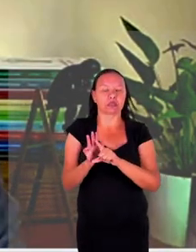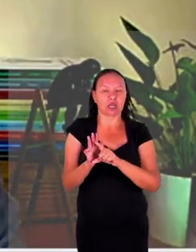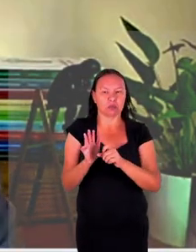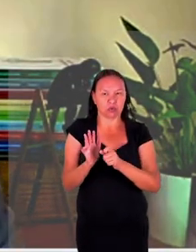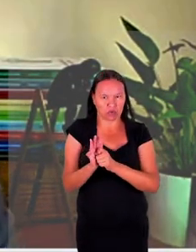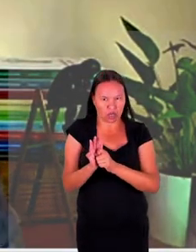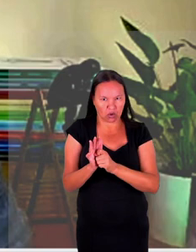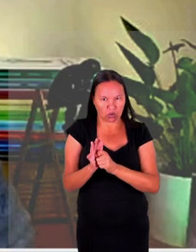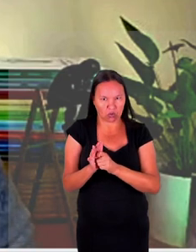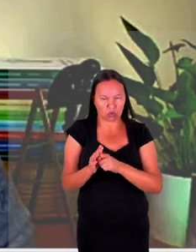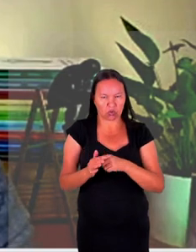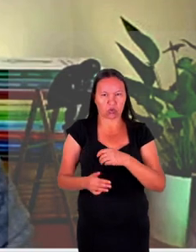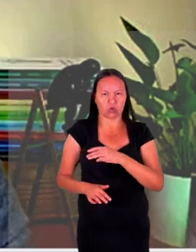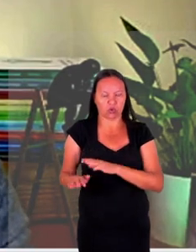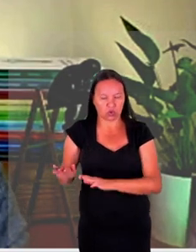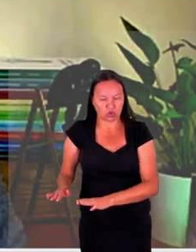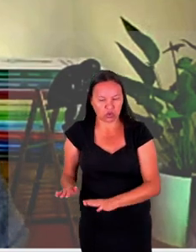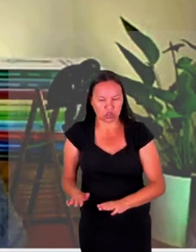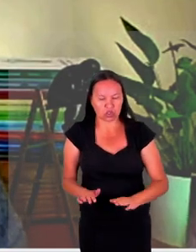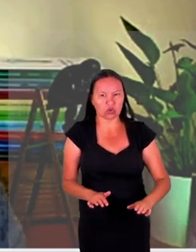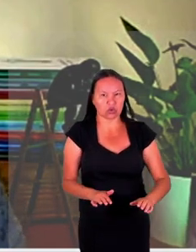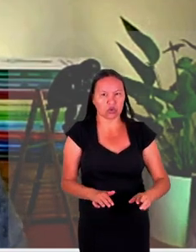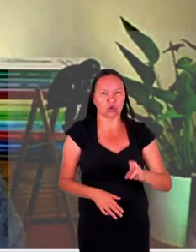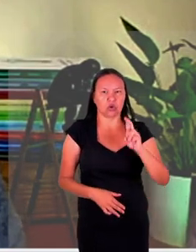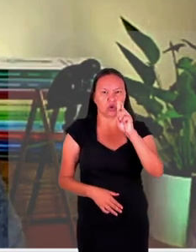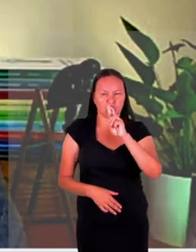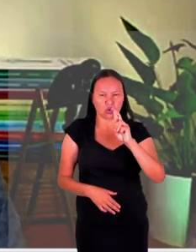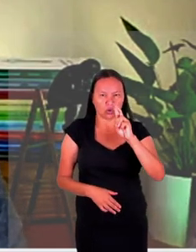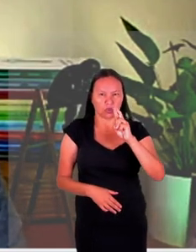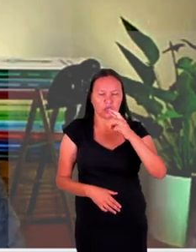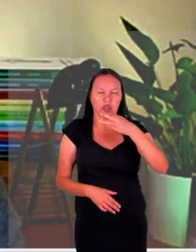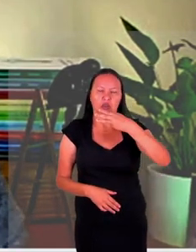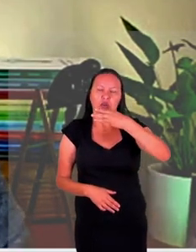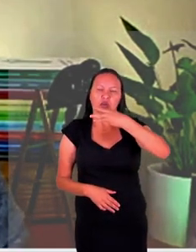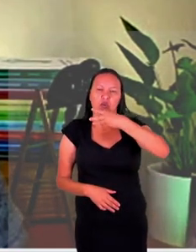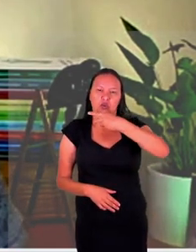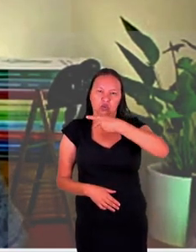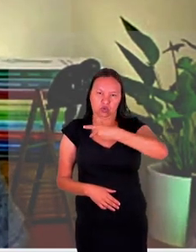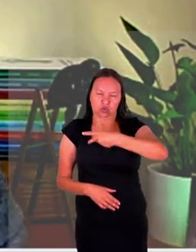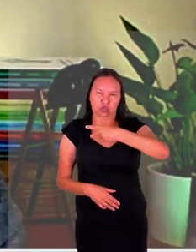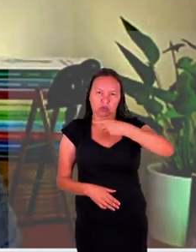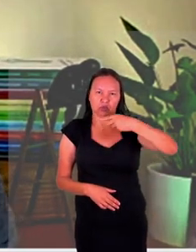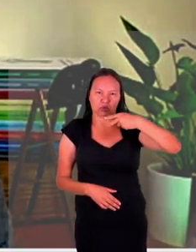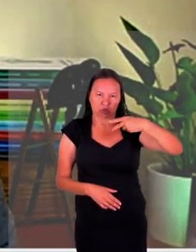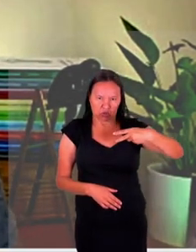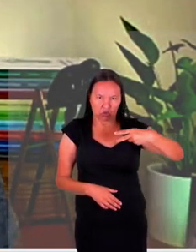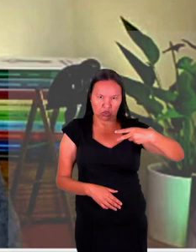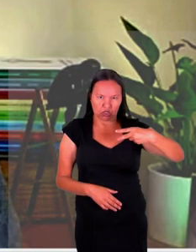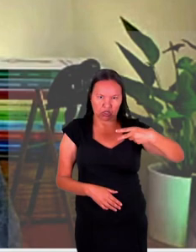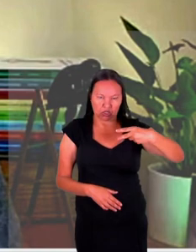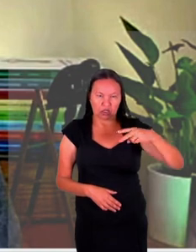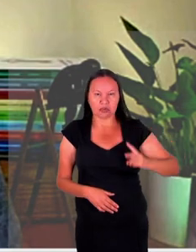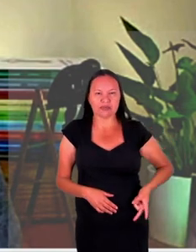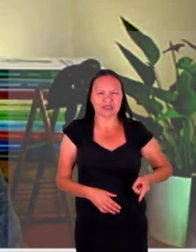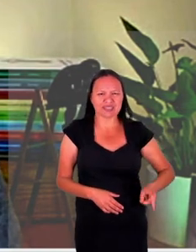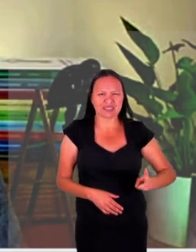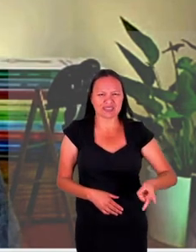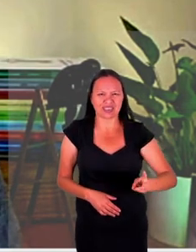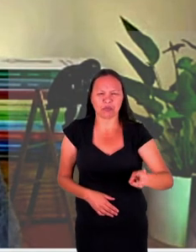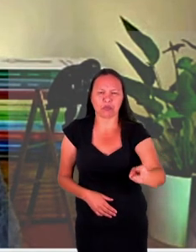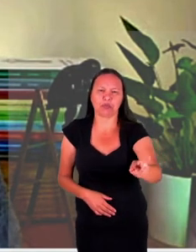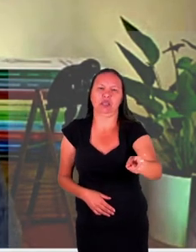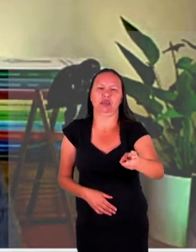em vigor desde o estatuto de Roma em 2002 é o tribunal permanente isso não exclui a possibilidade de